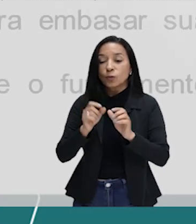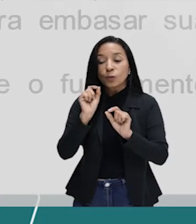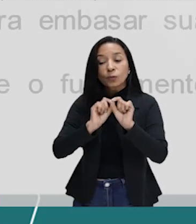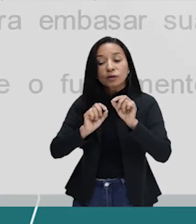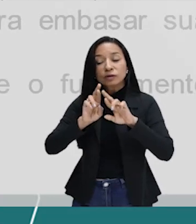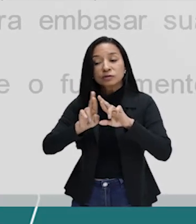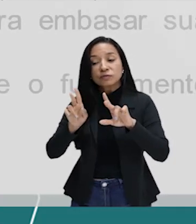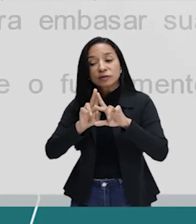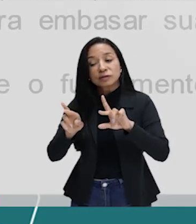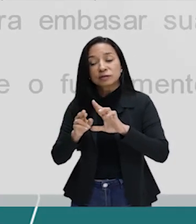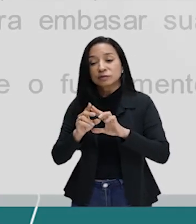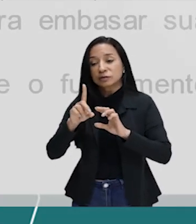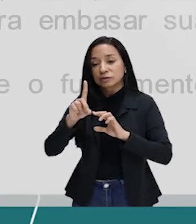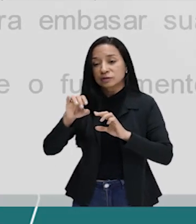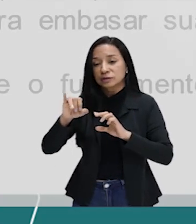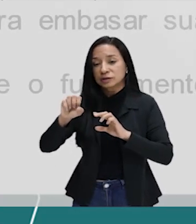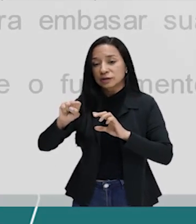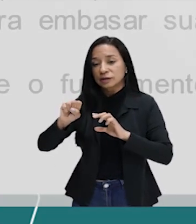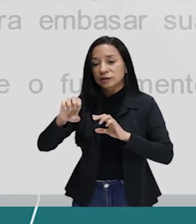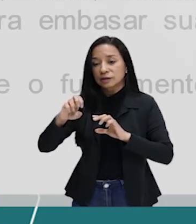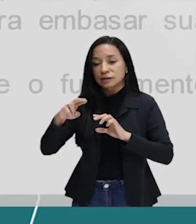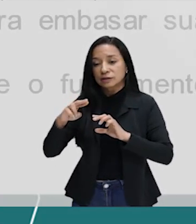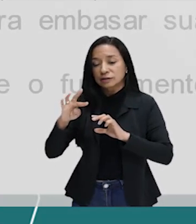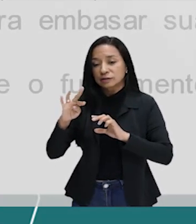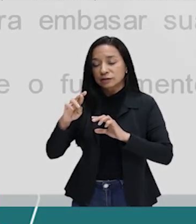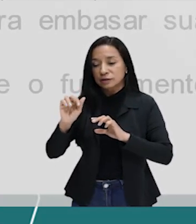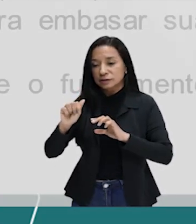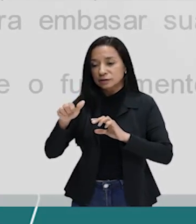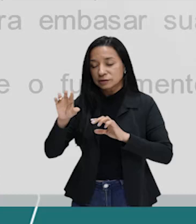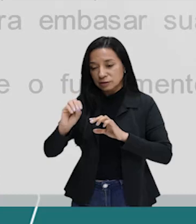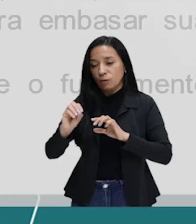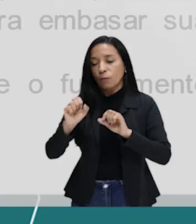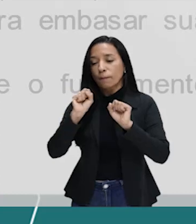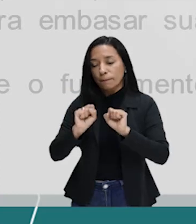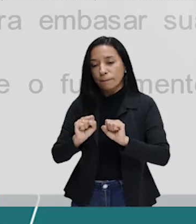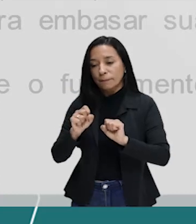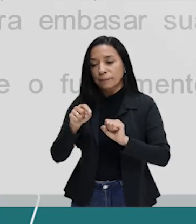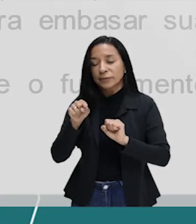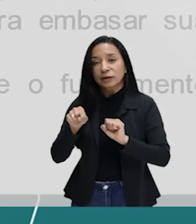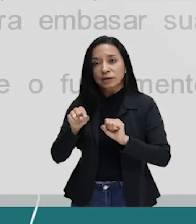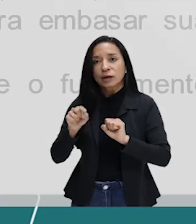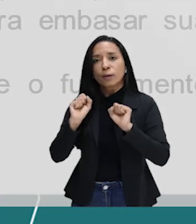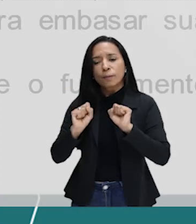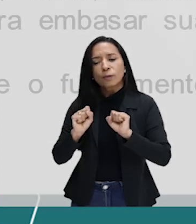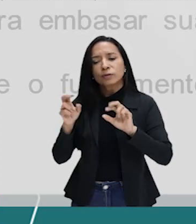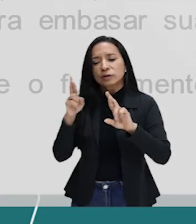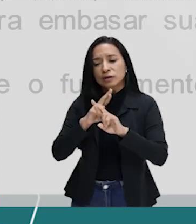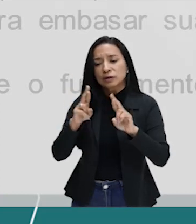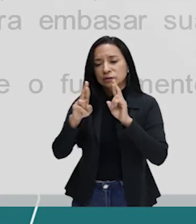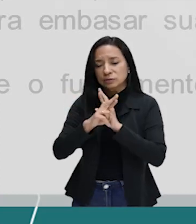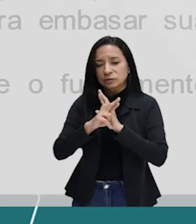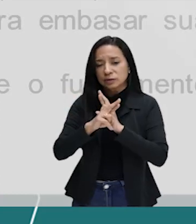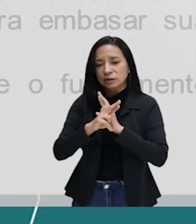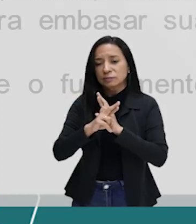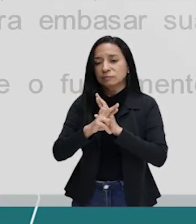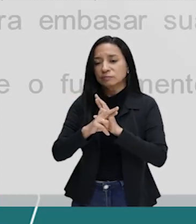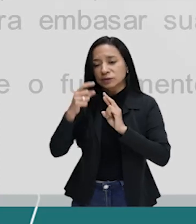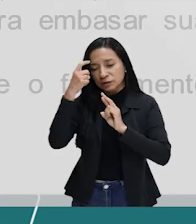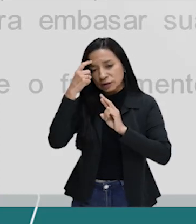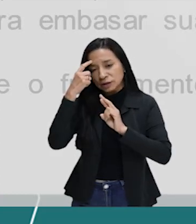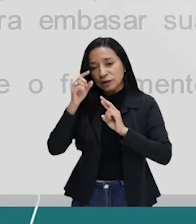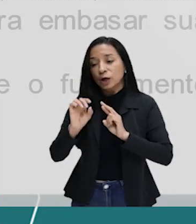essa minha fundamentação, eu posso relacionar também as ideias, eu só não vou apresentar uma intervenção,